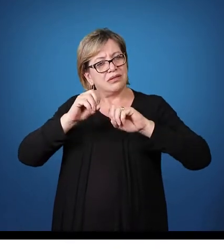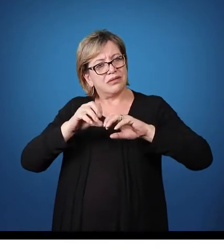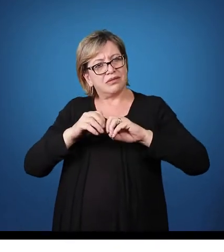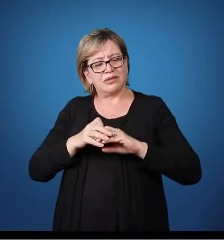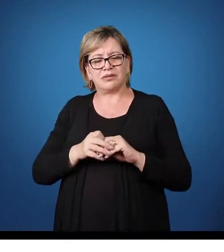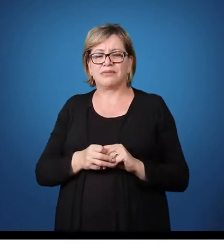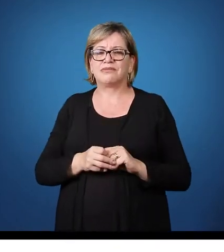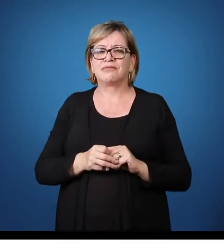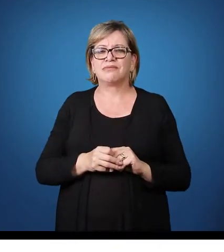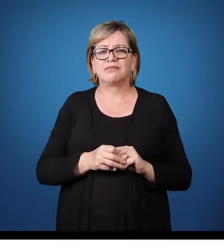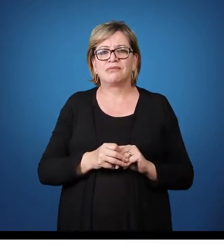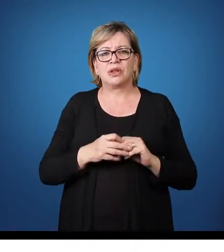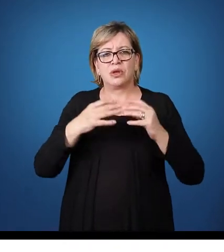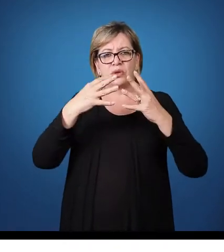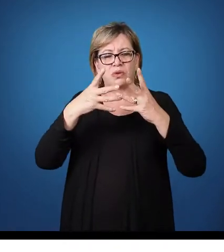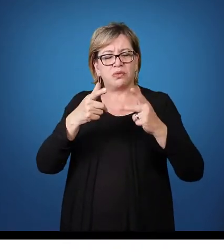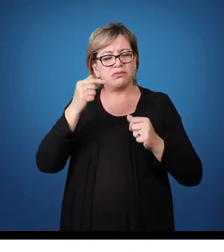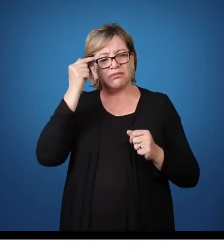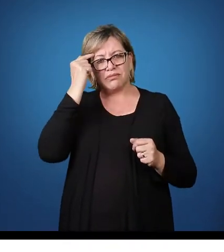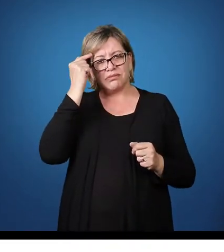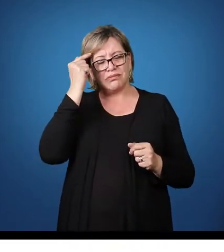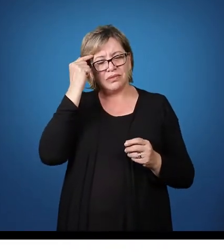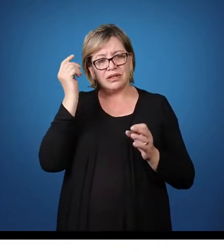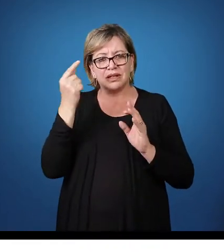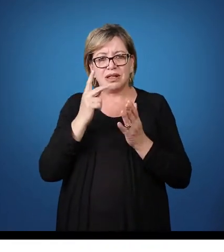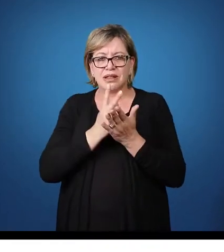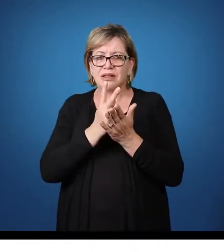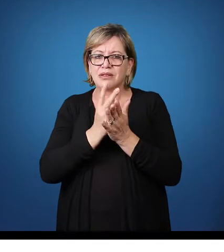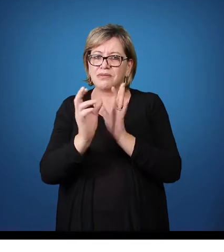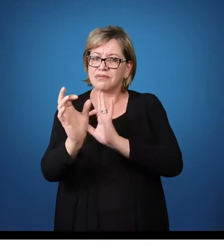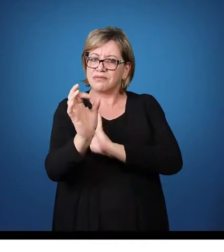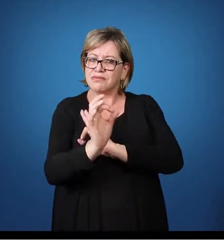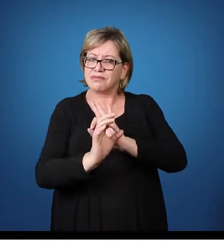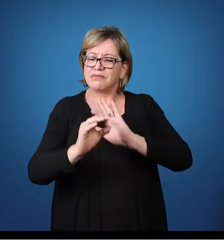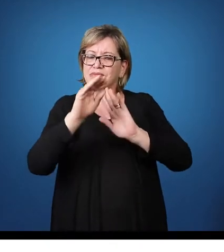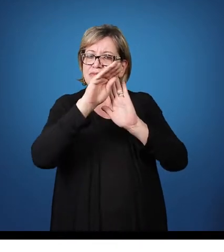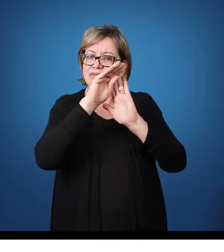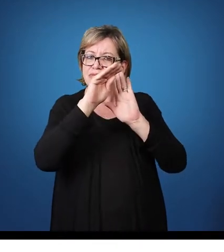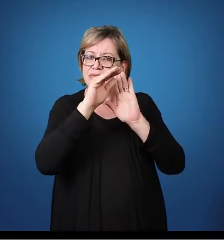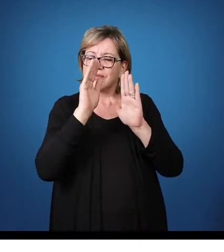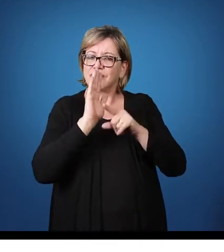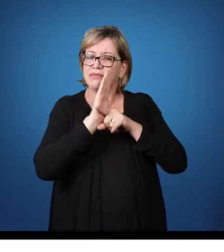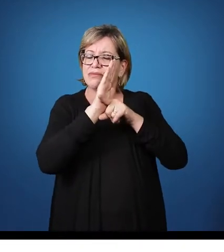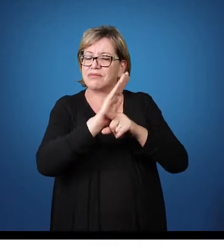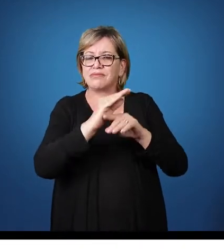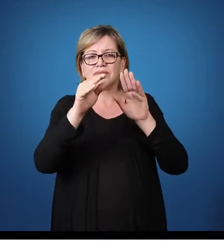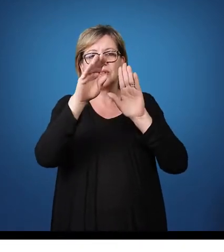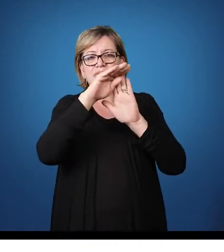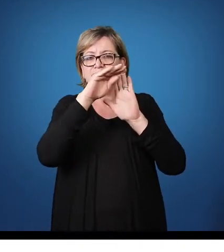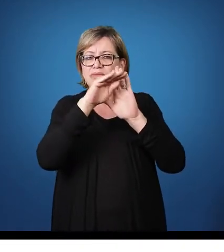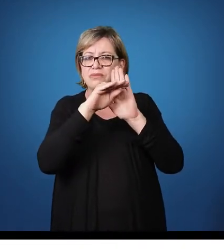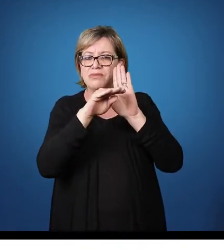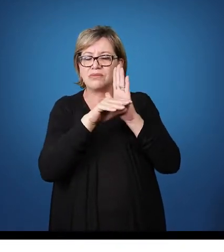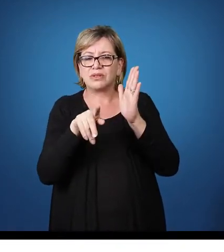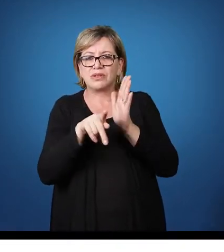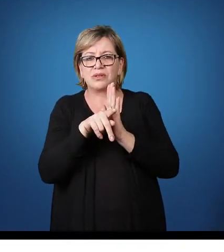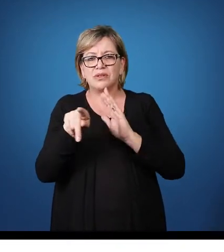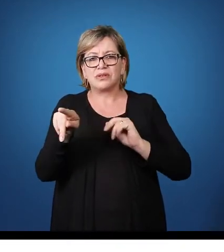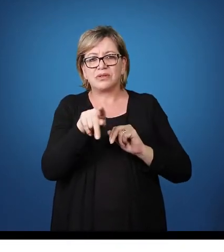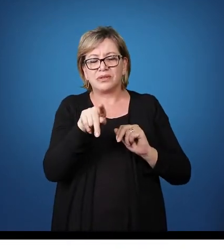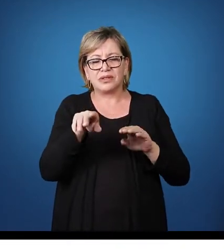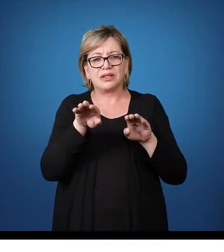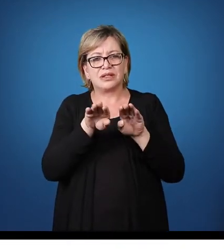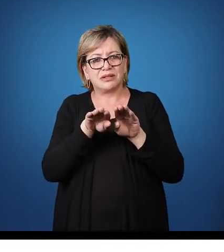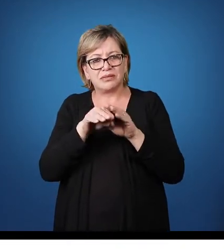outras Todas essas concepções, elas orientam o planejamento do professor Assim como também a